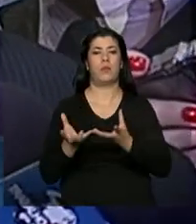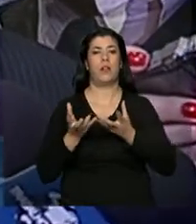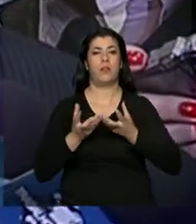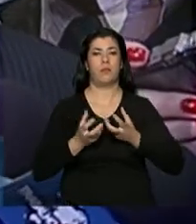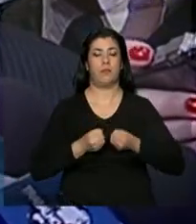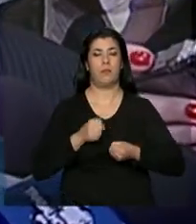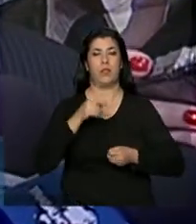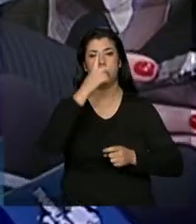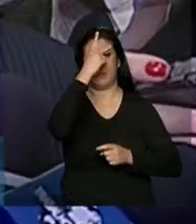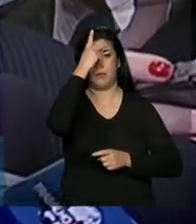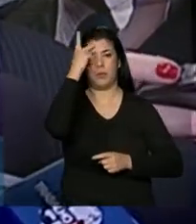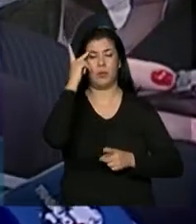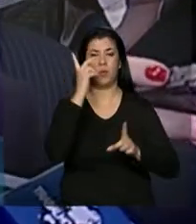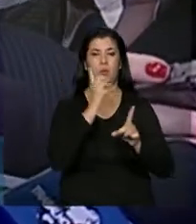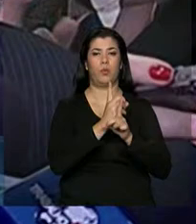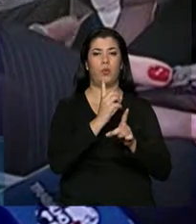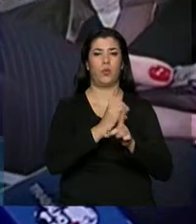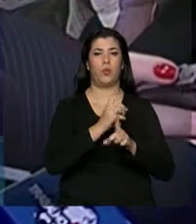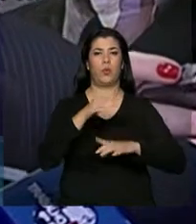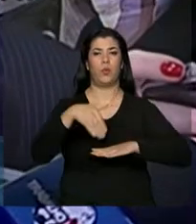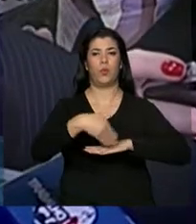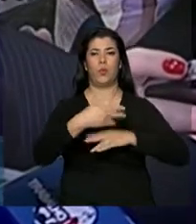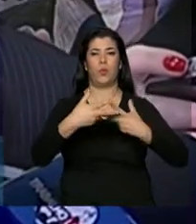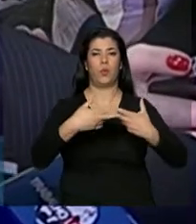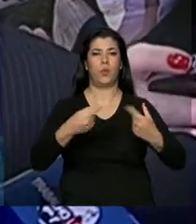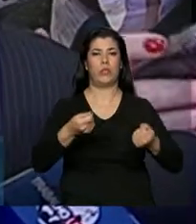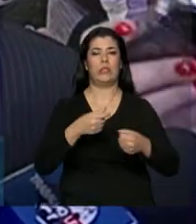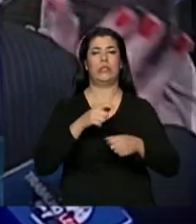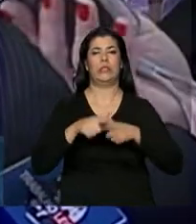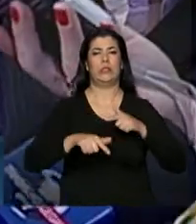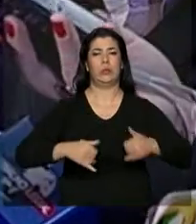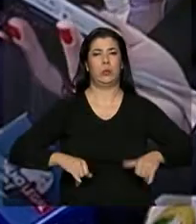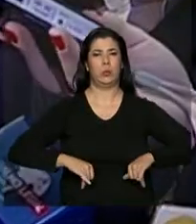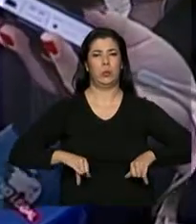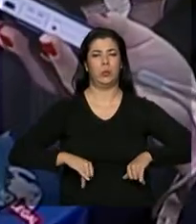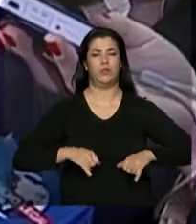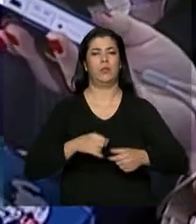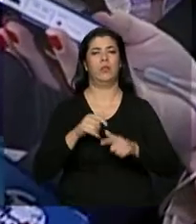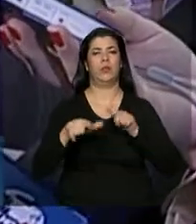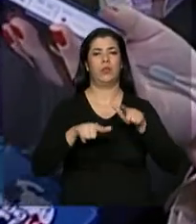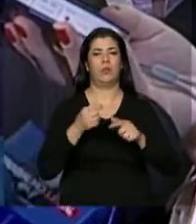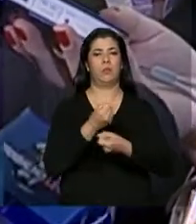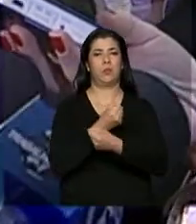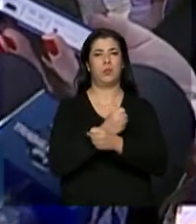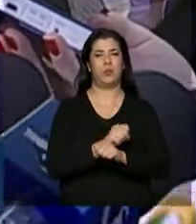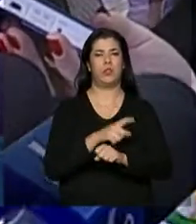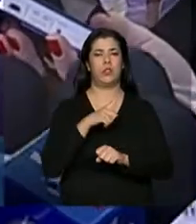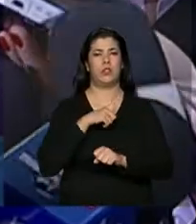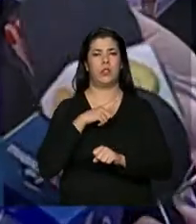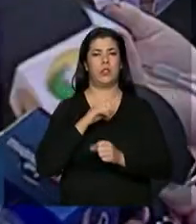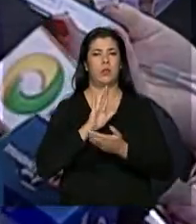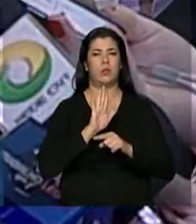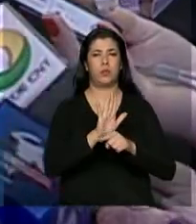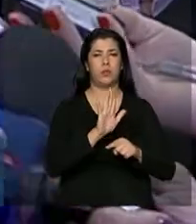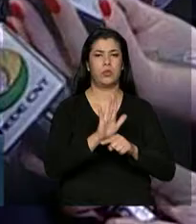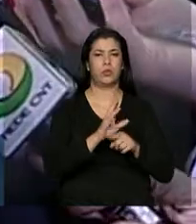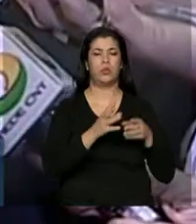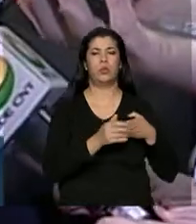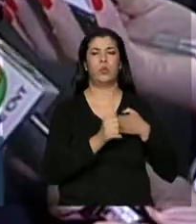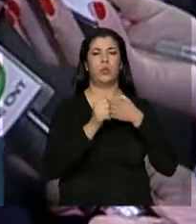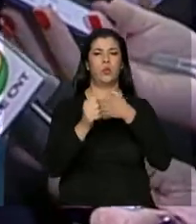são encontradas em situação análoga ao trabalho escravo? O acontece? Elas recebem algum benefício? Elas são encaminhadas para o de trabalho?